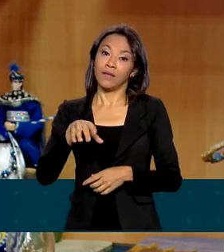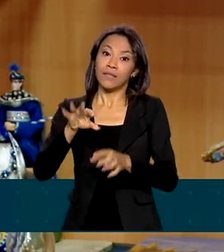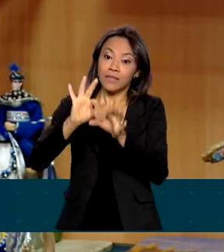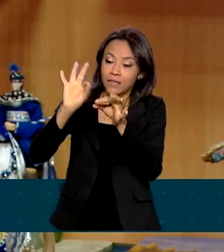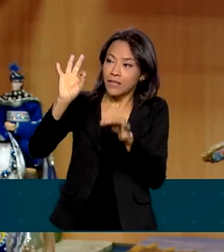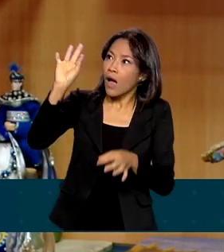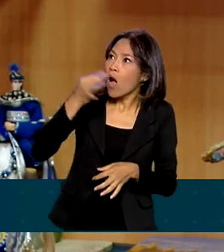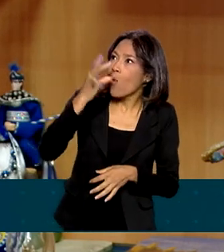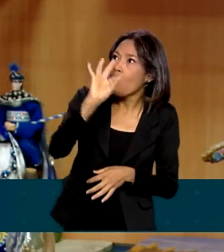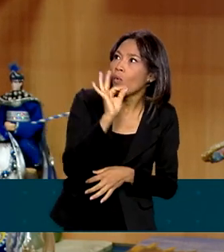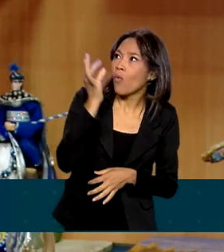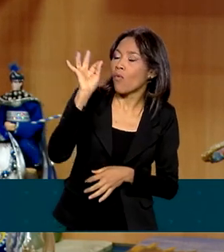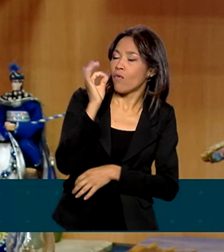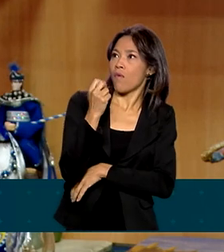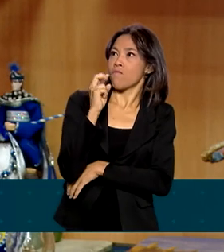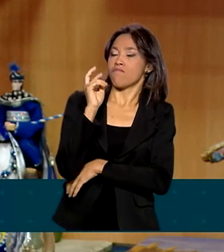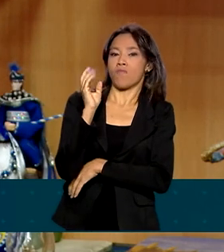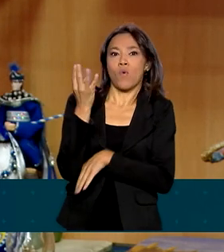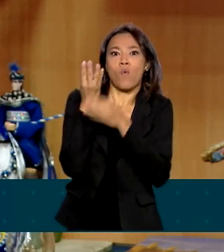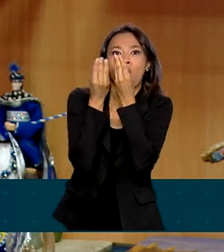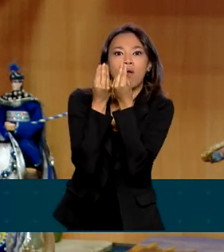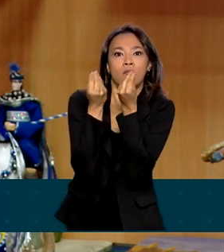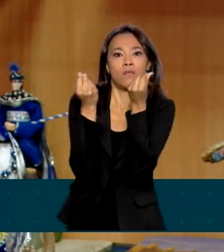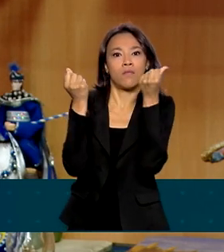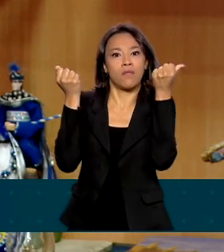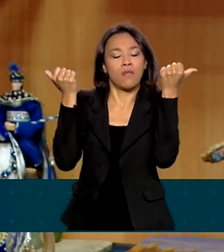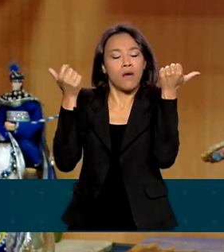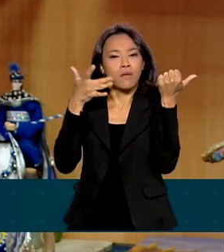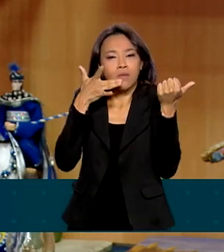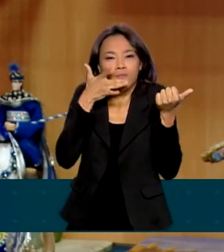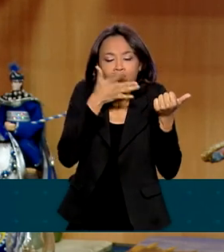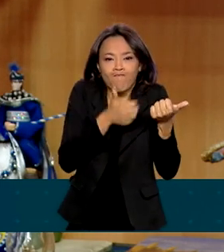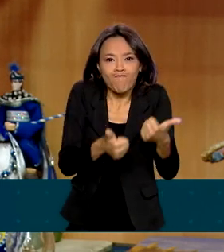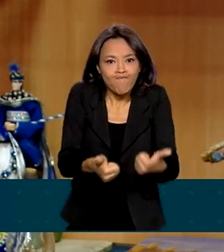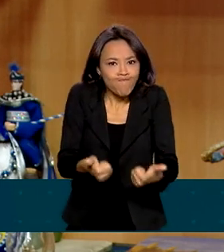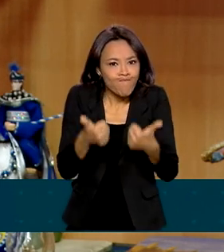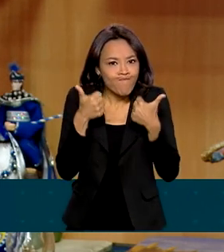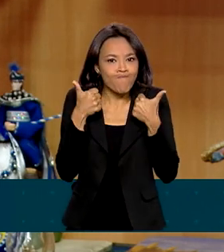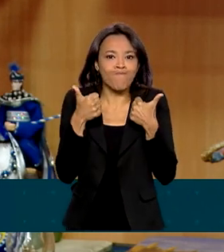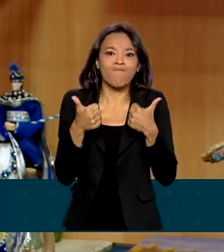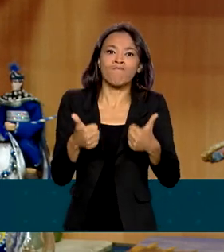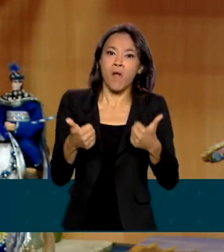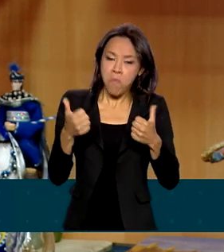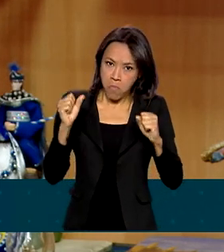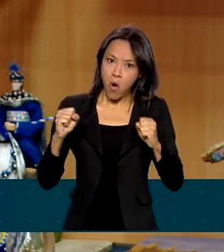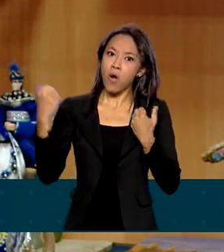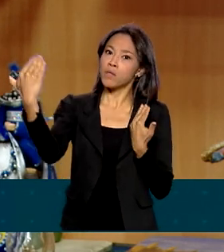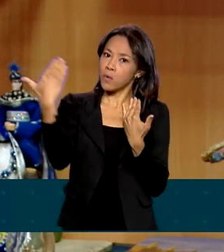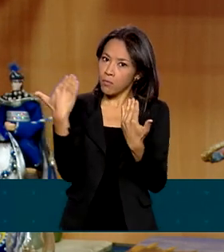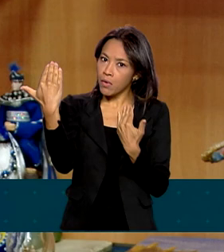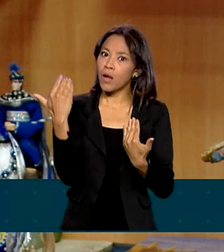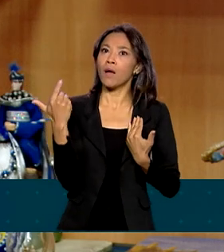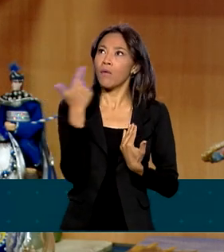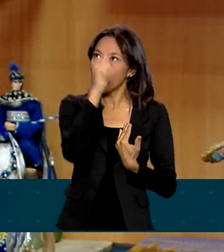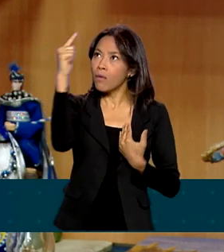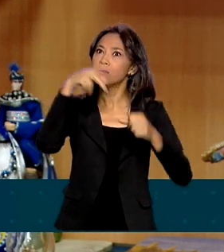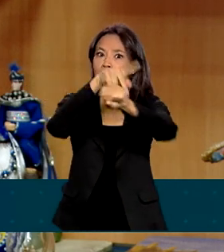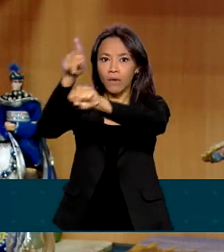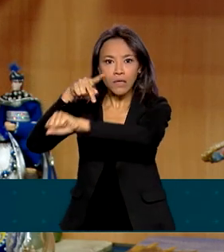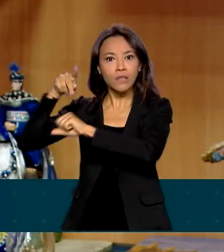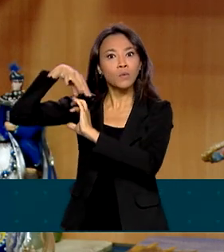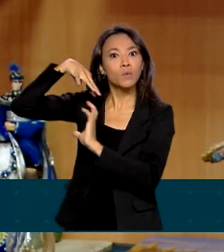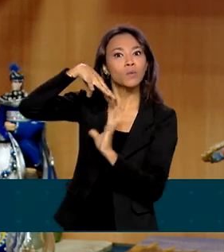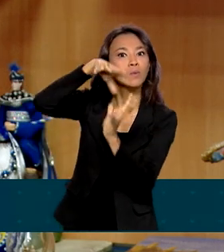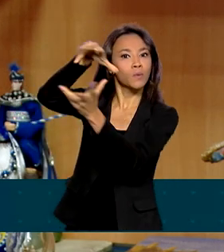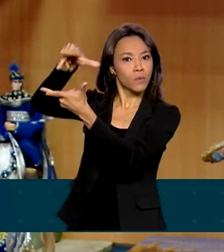da Chardonnay. Você já vê uma qualidade excelente que se compara a qualquer país produtor de vinho do mundo, entendeu?